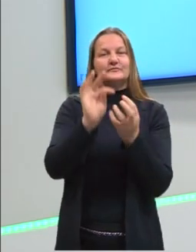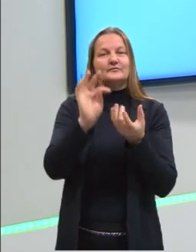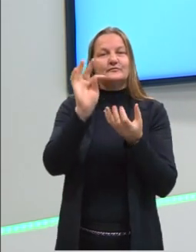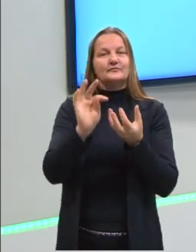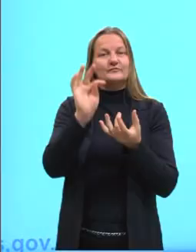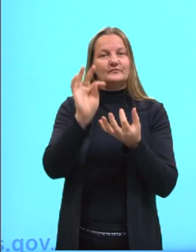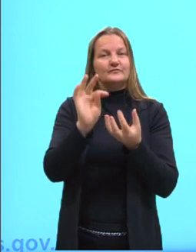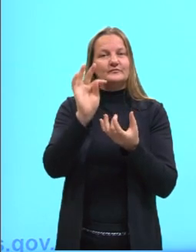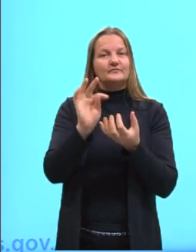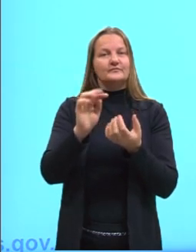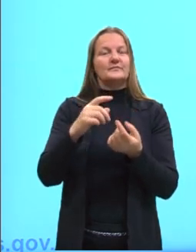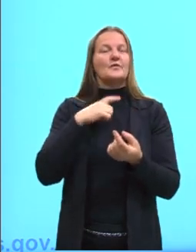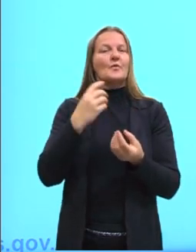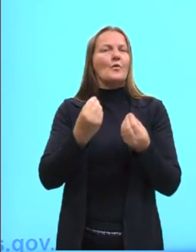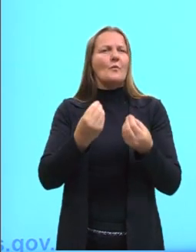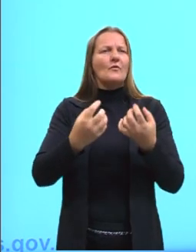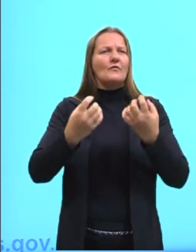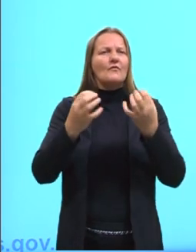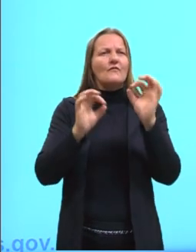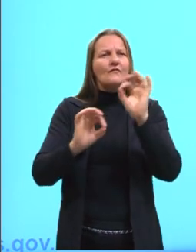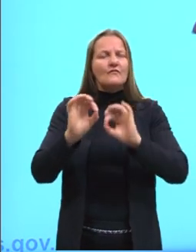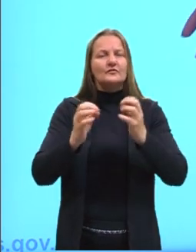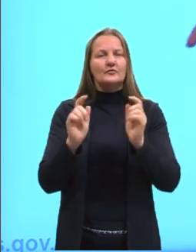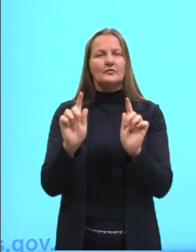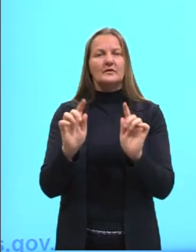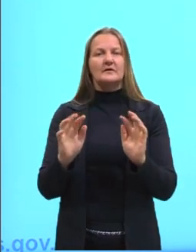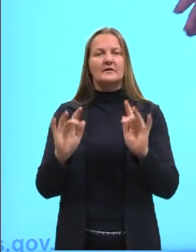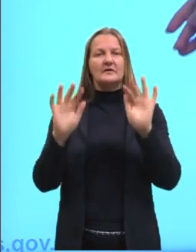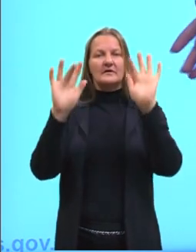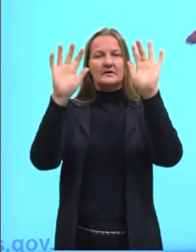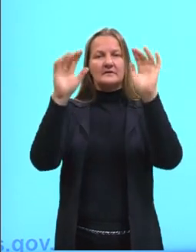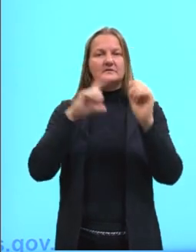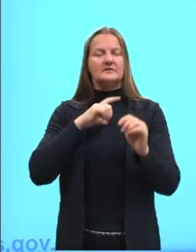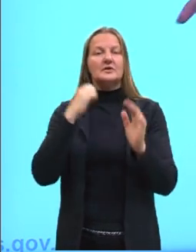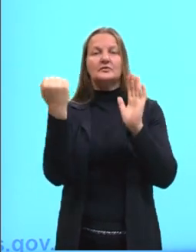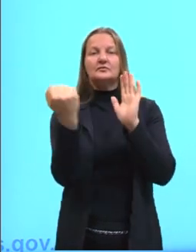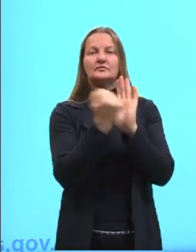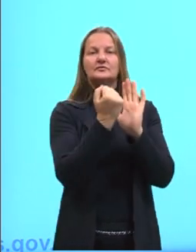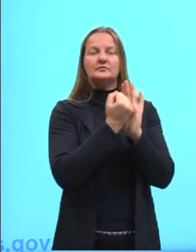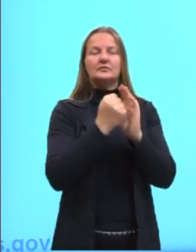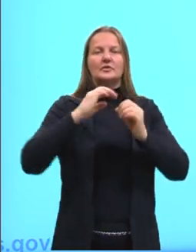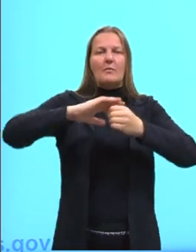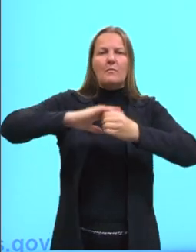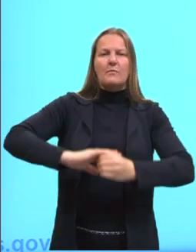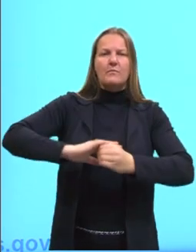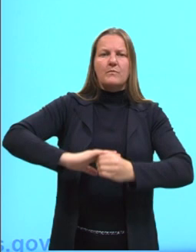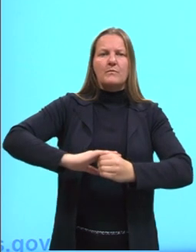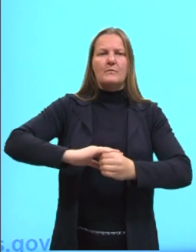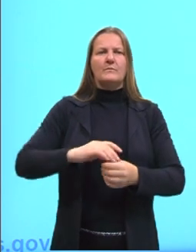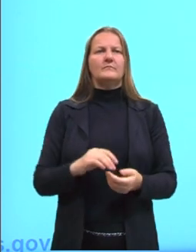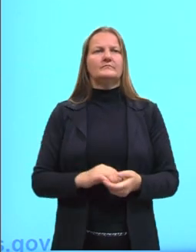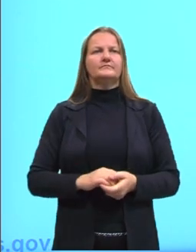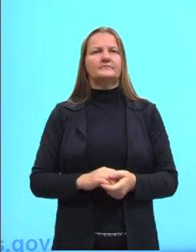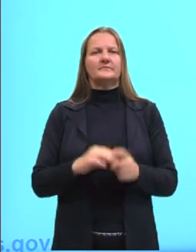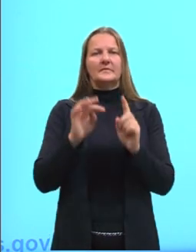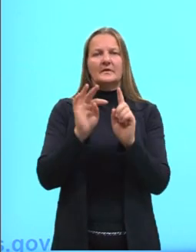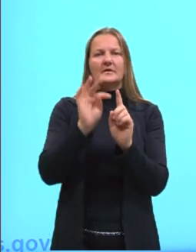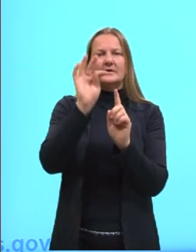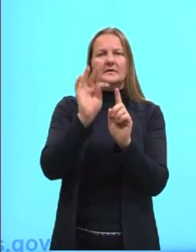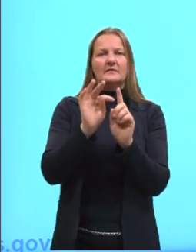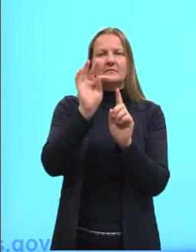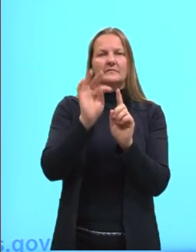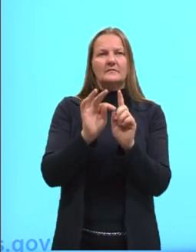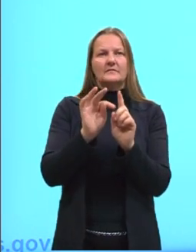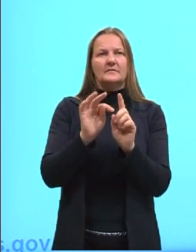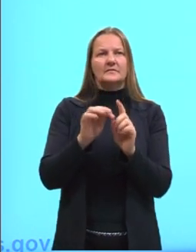Então, aqui a gente tem um certo gás. Aqui simboliza a nossa pressão. Aqui a temperatura. E